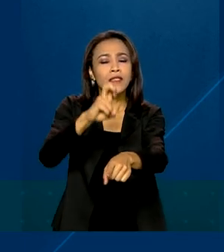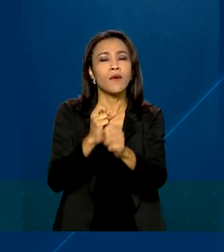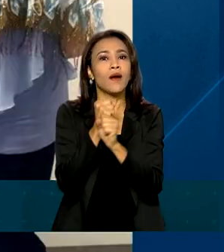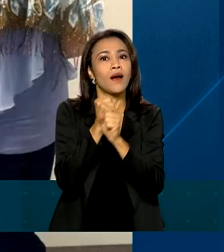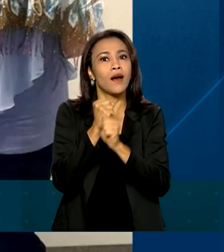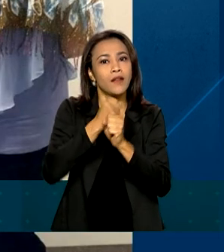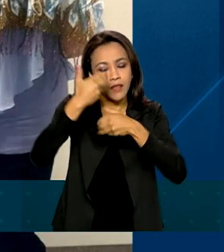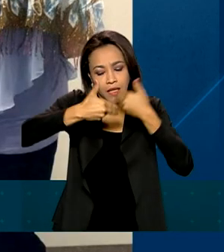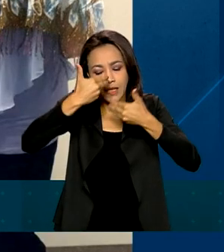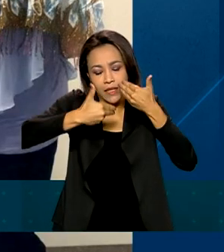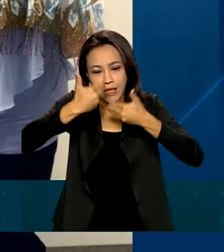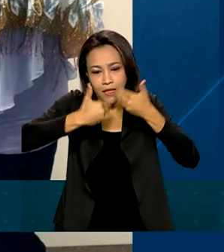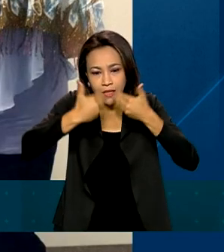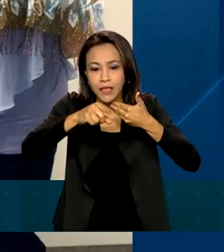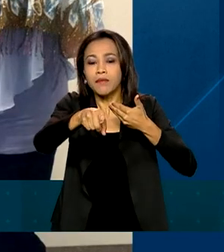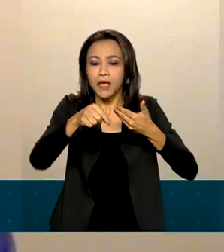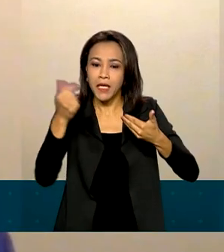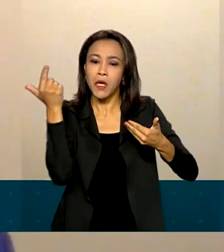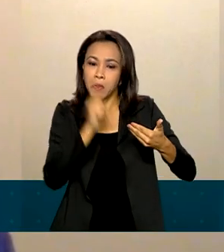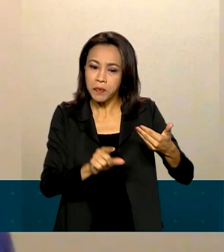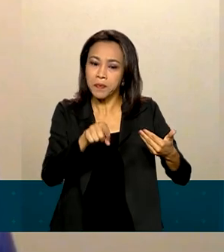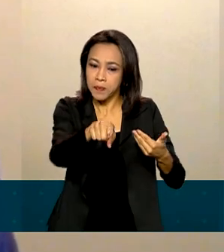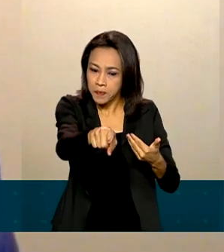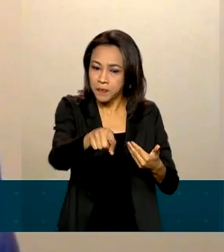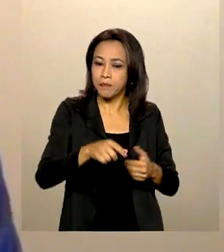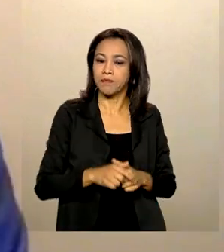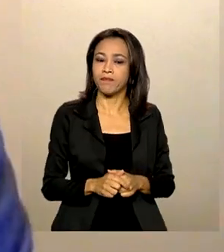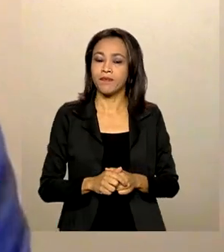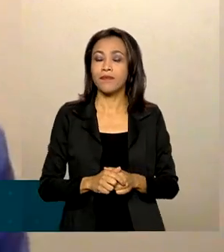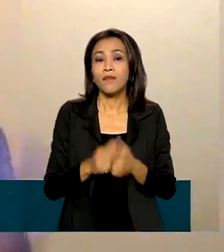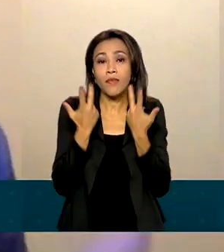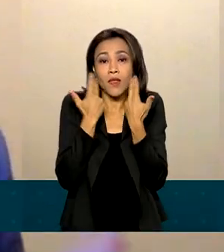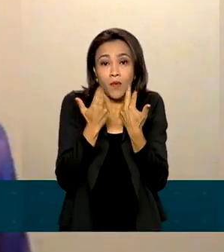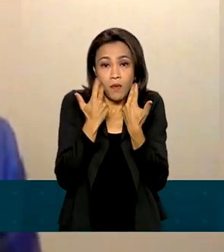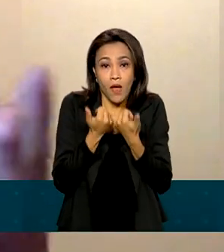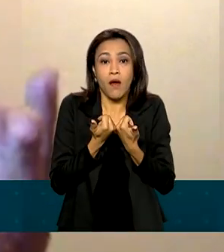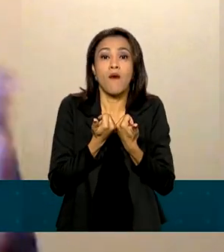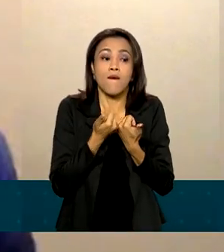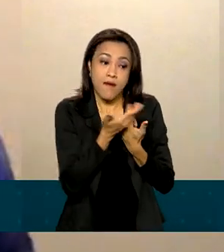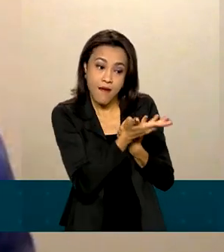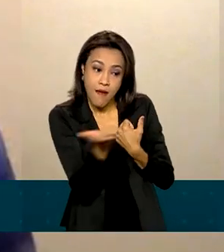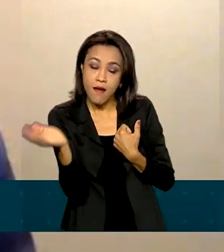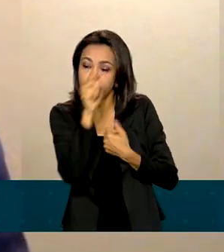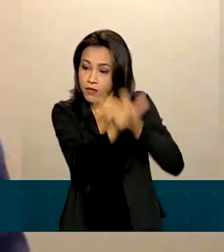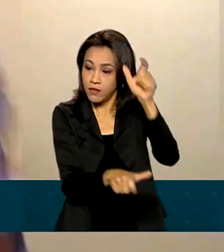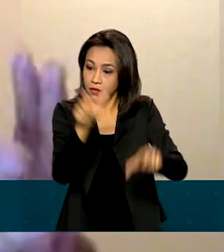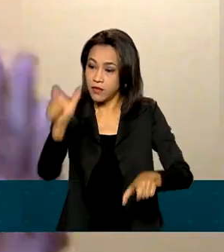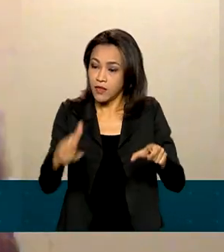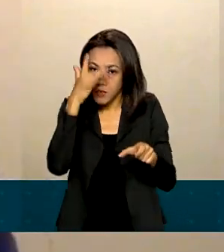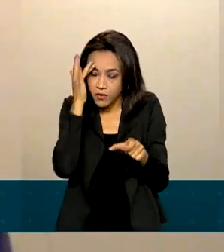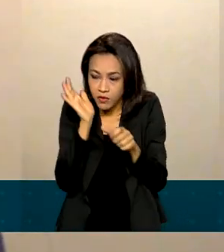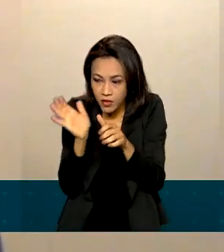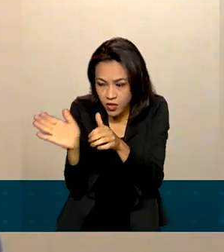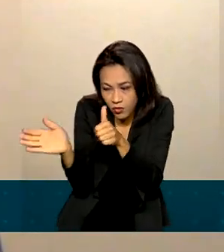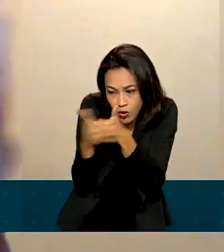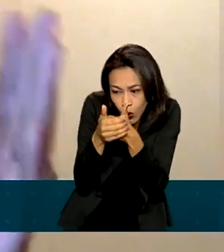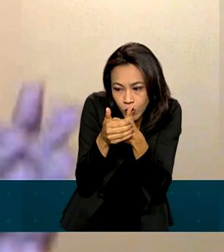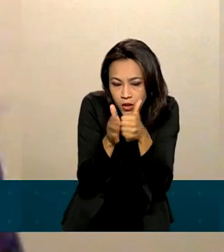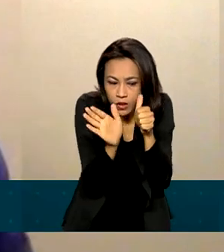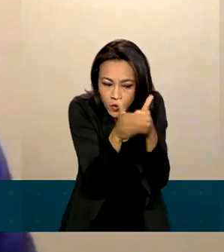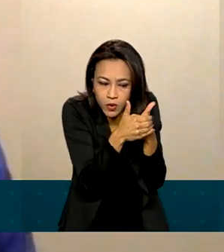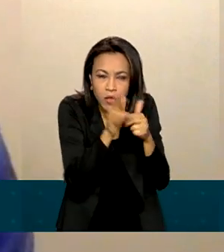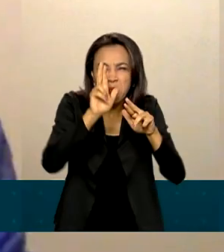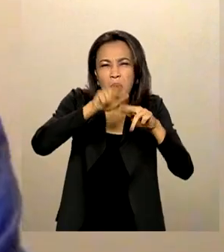tratamento, comemorou a iniciativa. É muito comum que essas pessoas sejam escondidas por conta de um